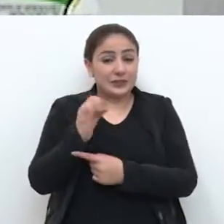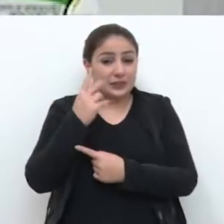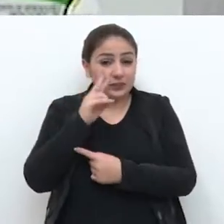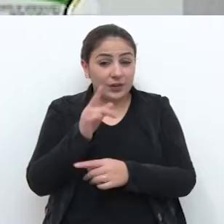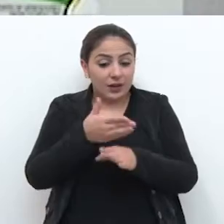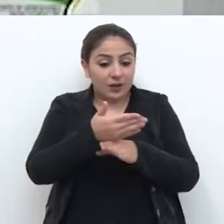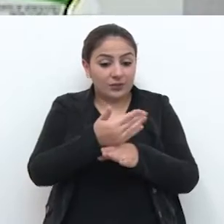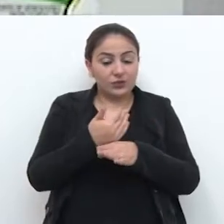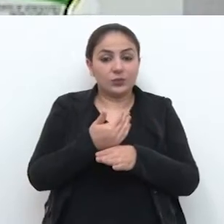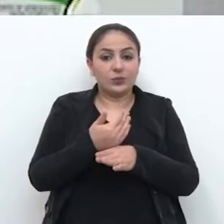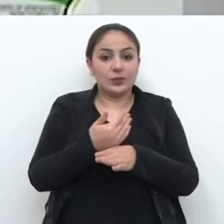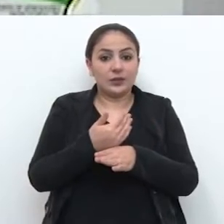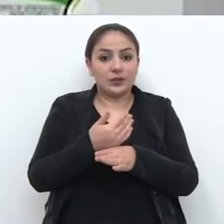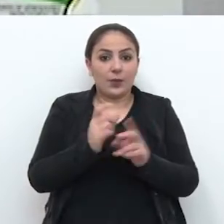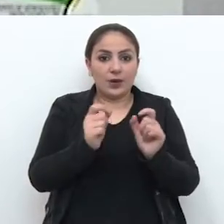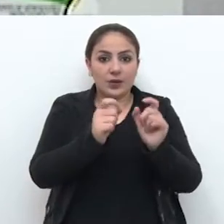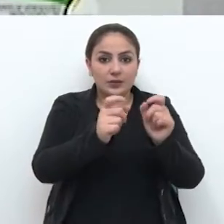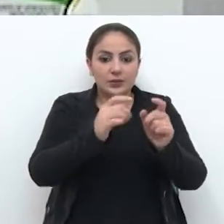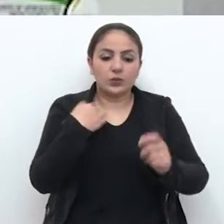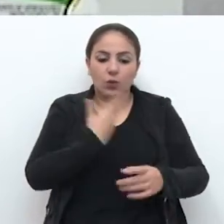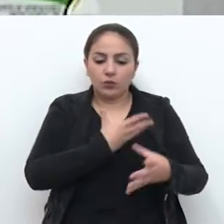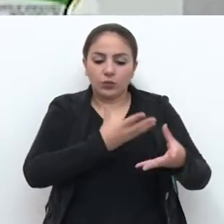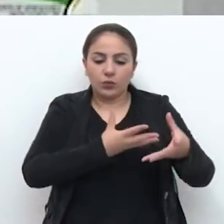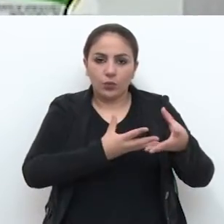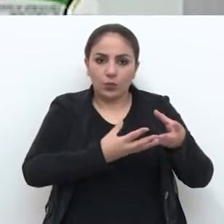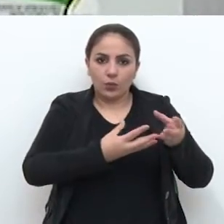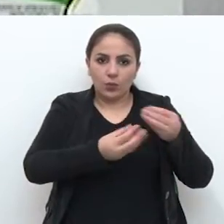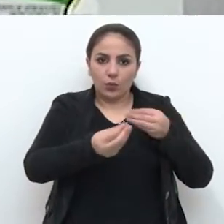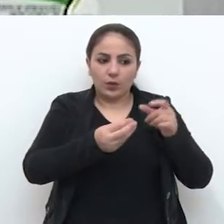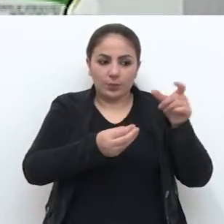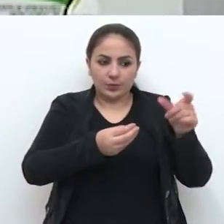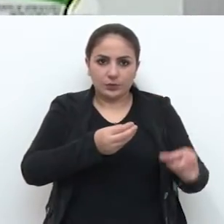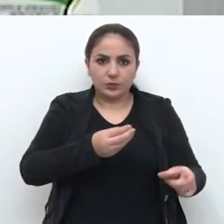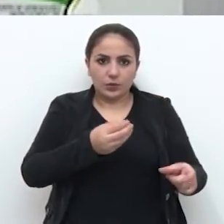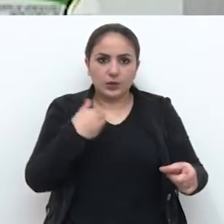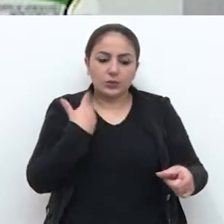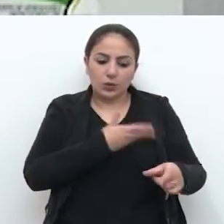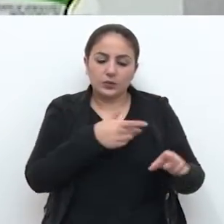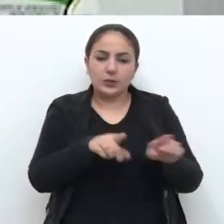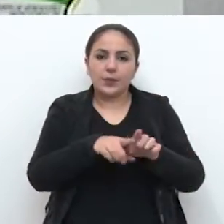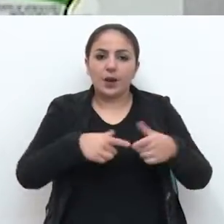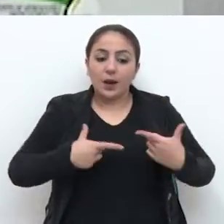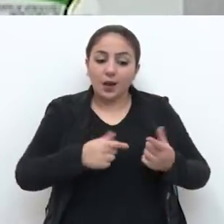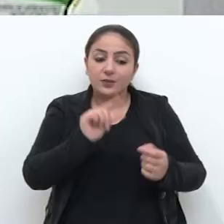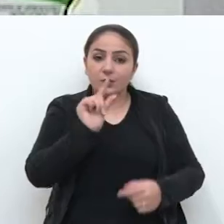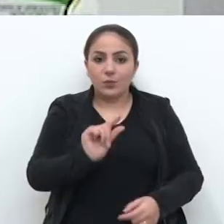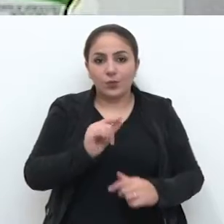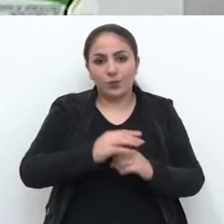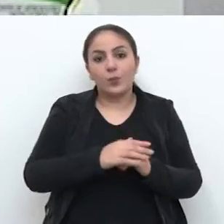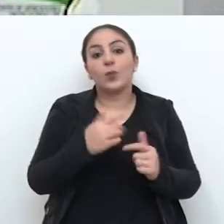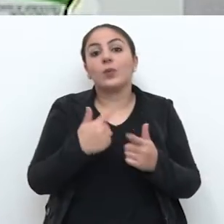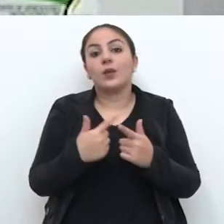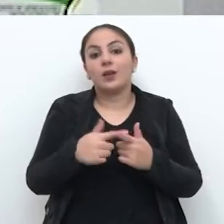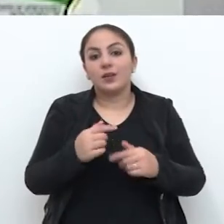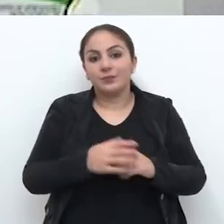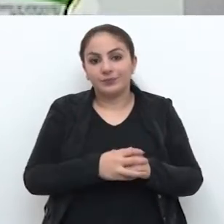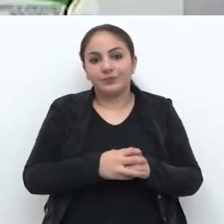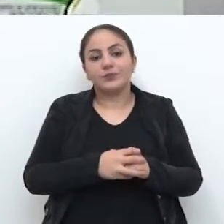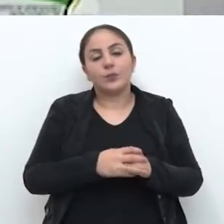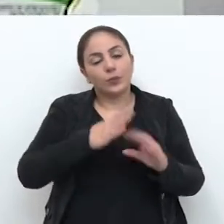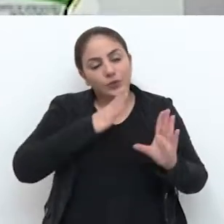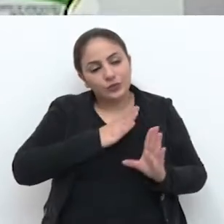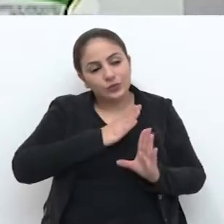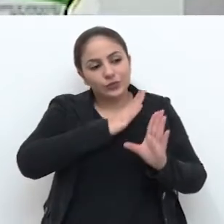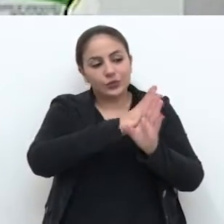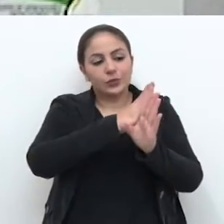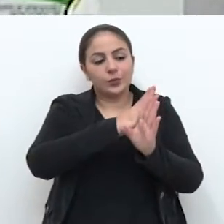de forma precoce o câncer, além de nós curar a paciente, nós vamos gastar menos. Por